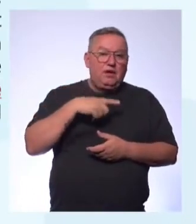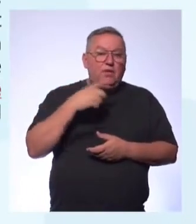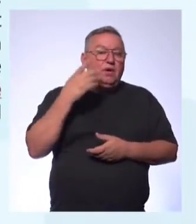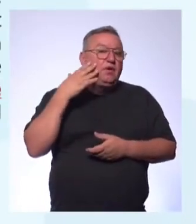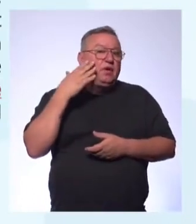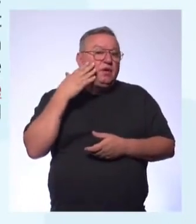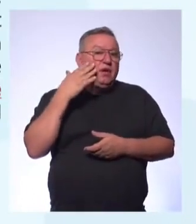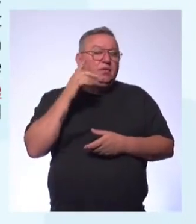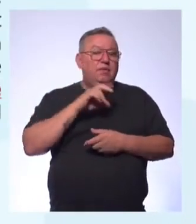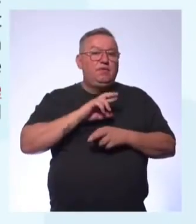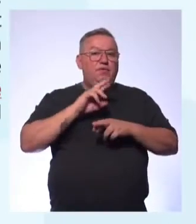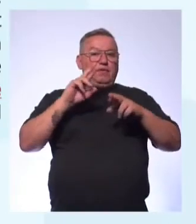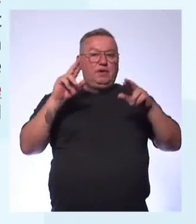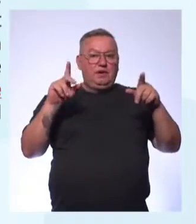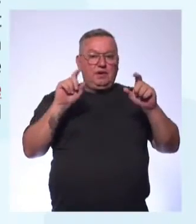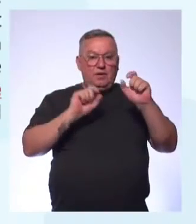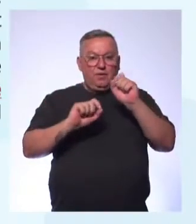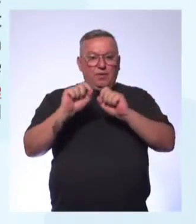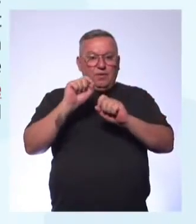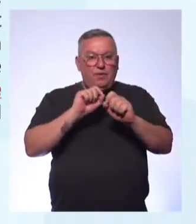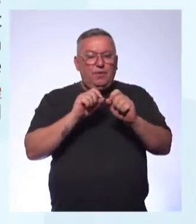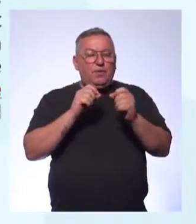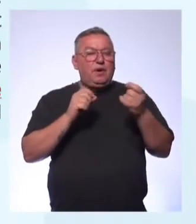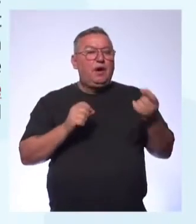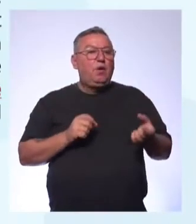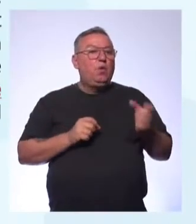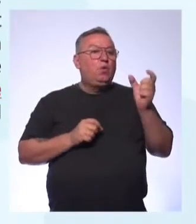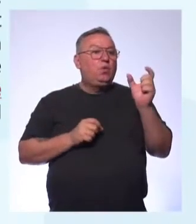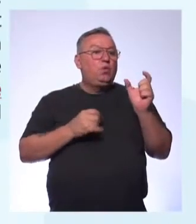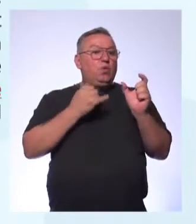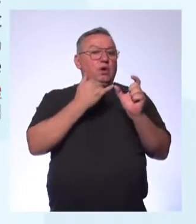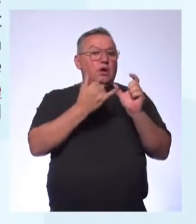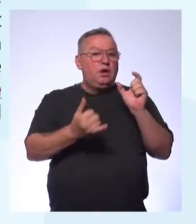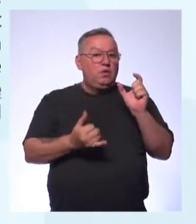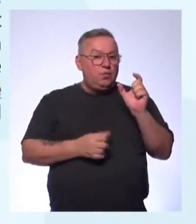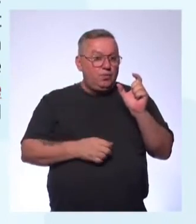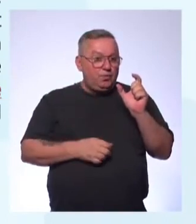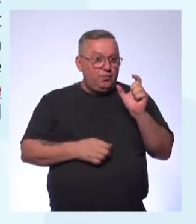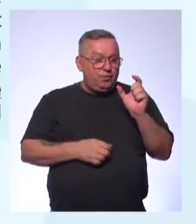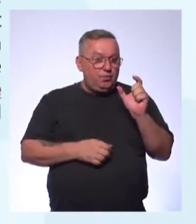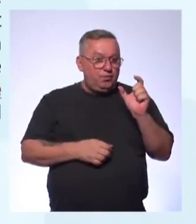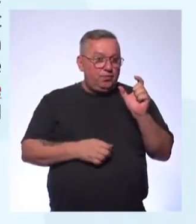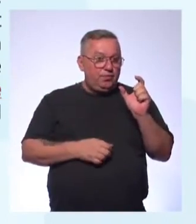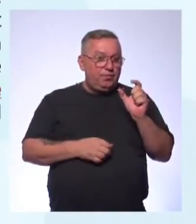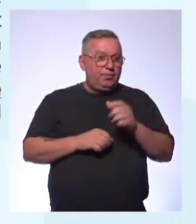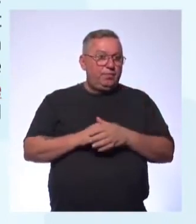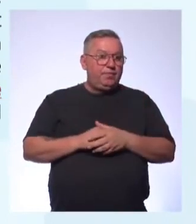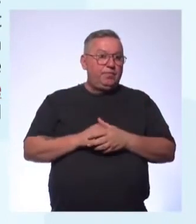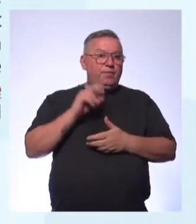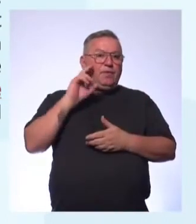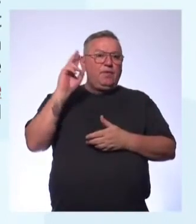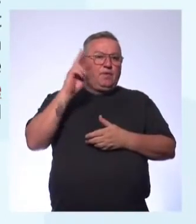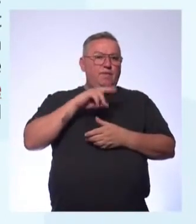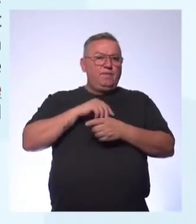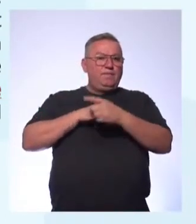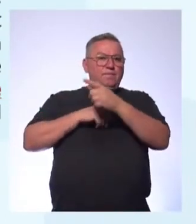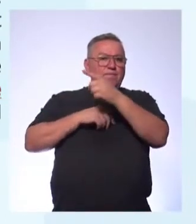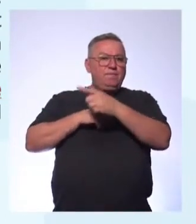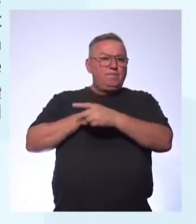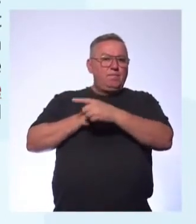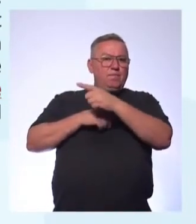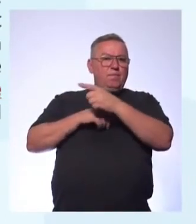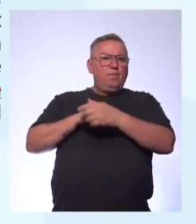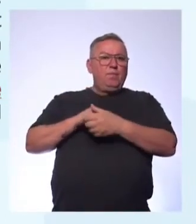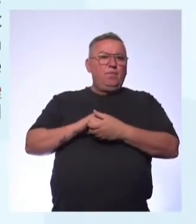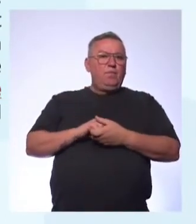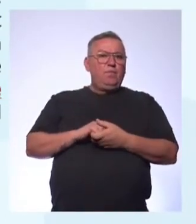você saiba diferenciar o que é o cognato Olha, na primeira linha eu tenho Natural disasters Induz O que é induz?